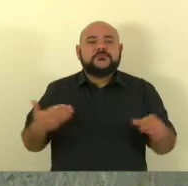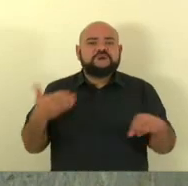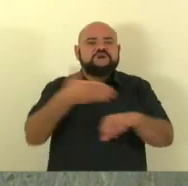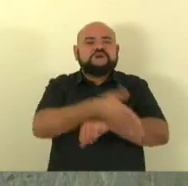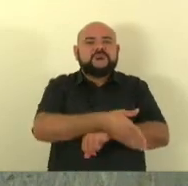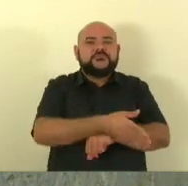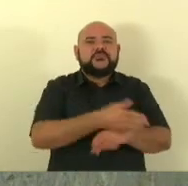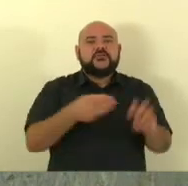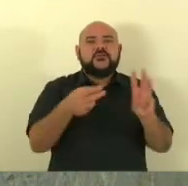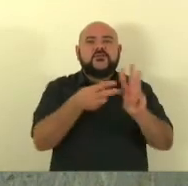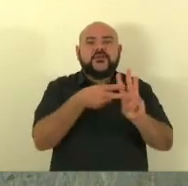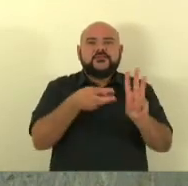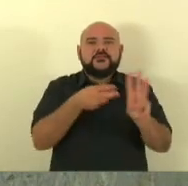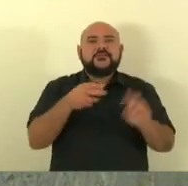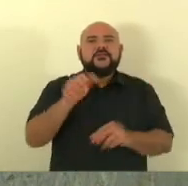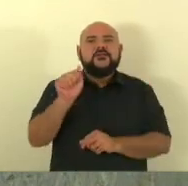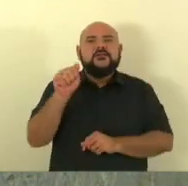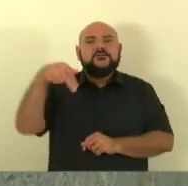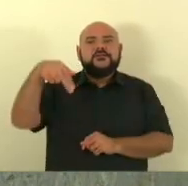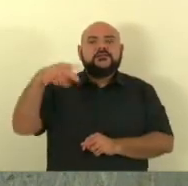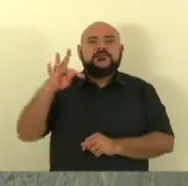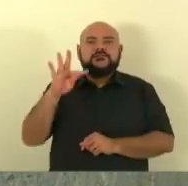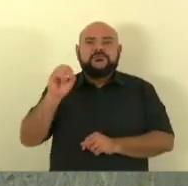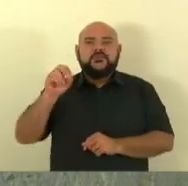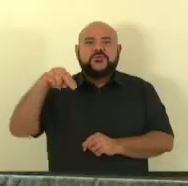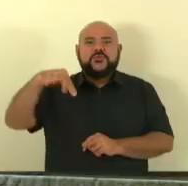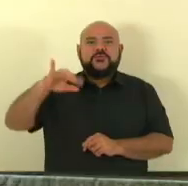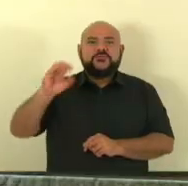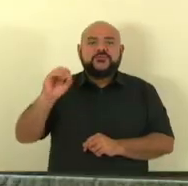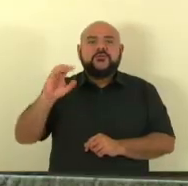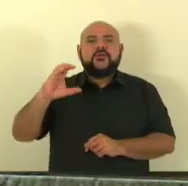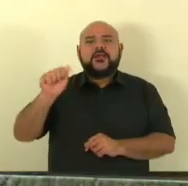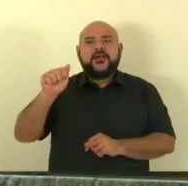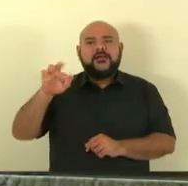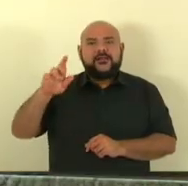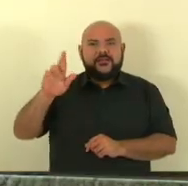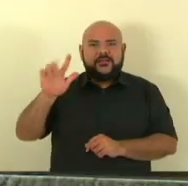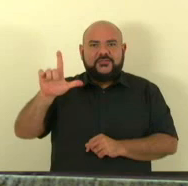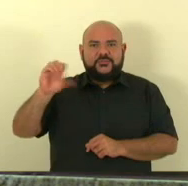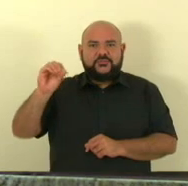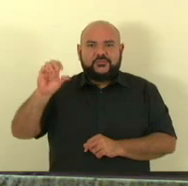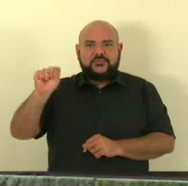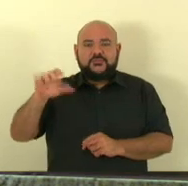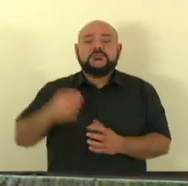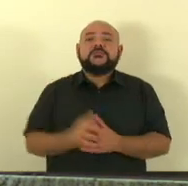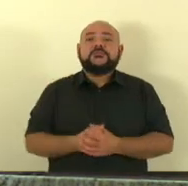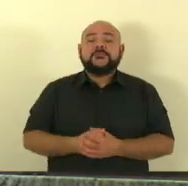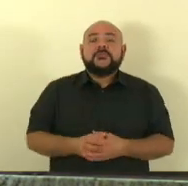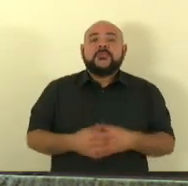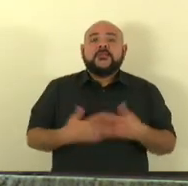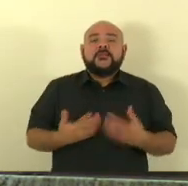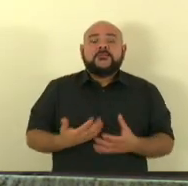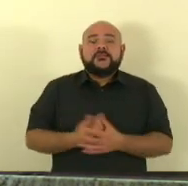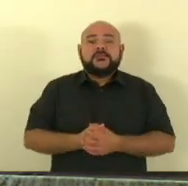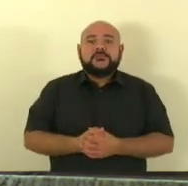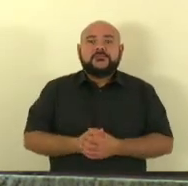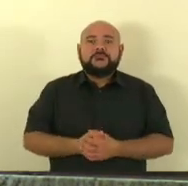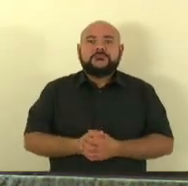Antônio Carlos aqui atendendo o requerimento da deputada Irine Lopes e também do deputado João Cosser